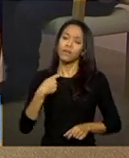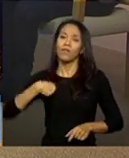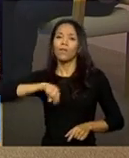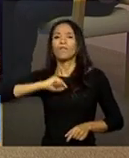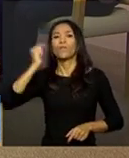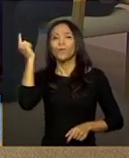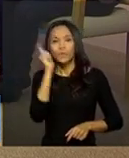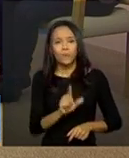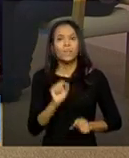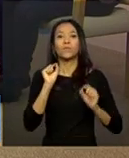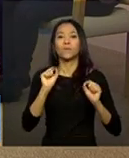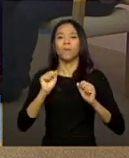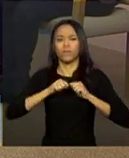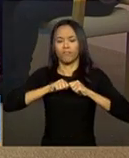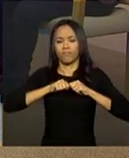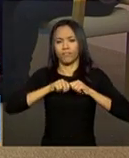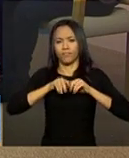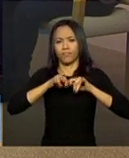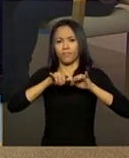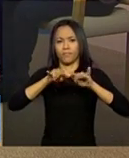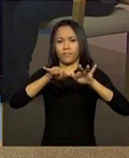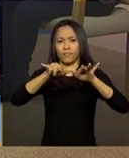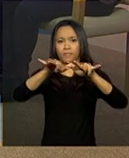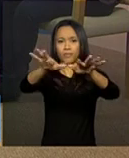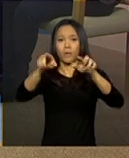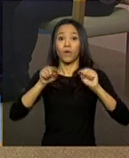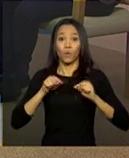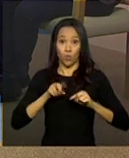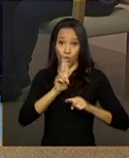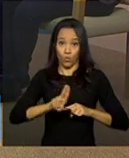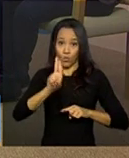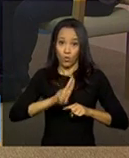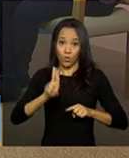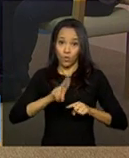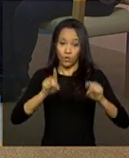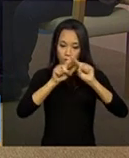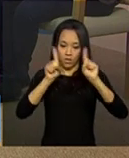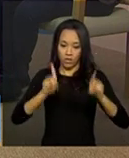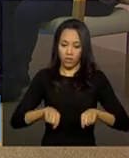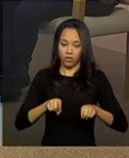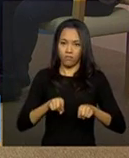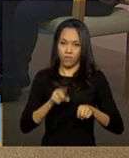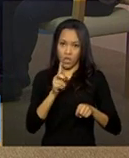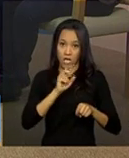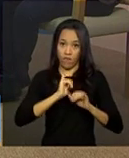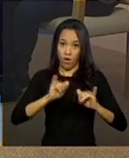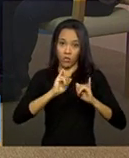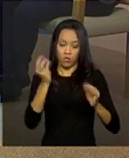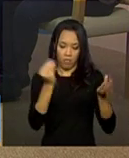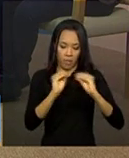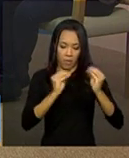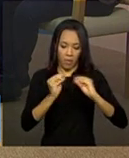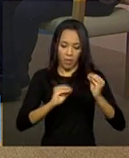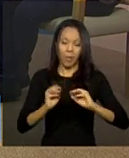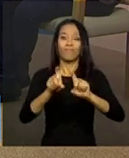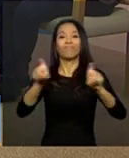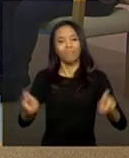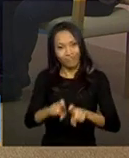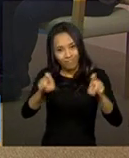disseminar a utilização do prontuário eletrônico, utilizar este